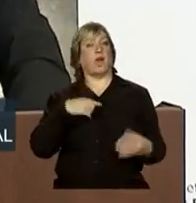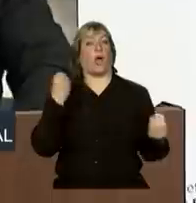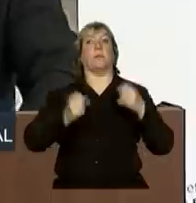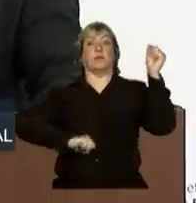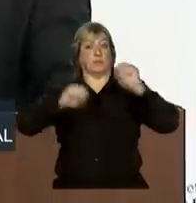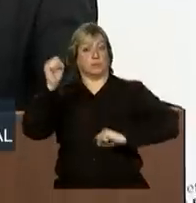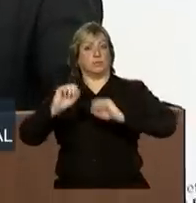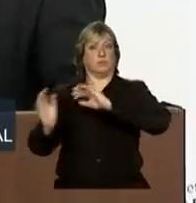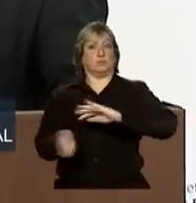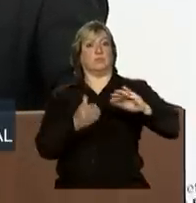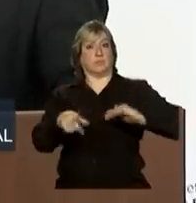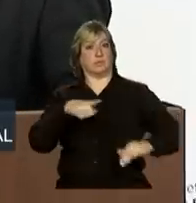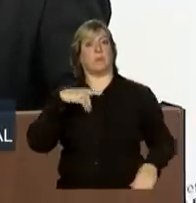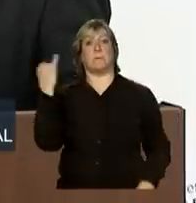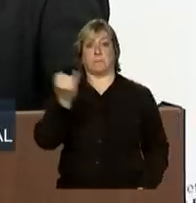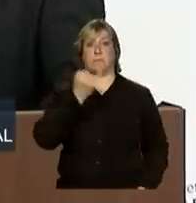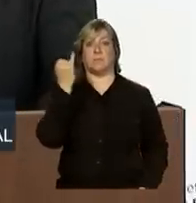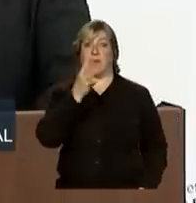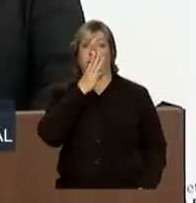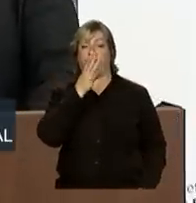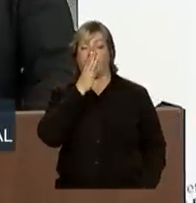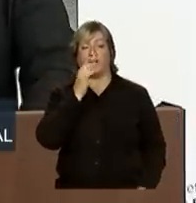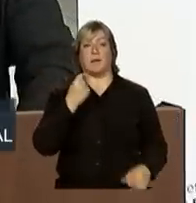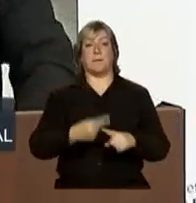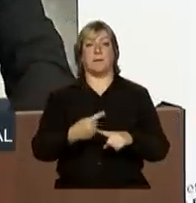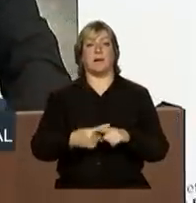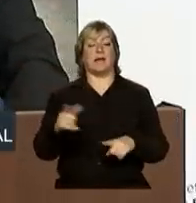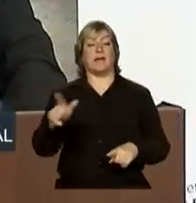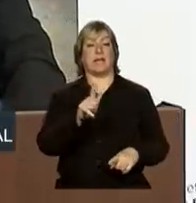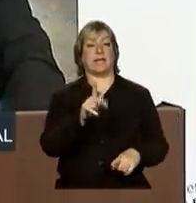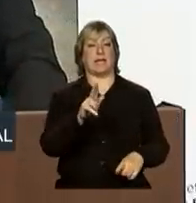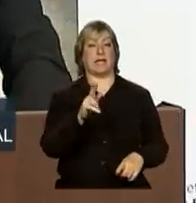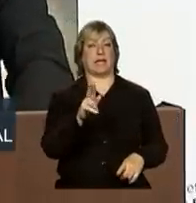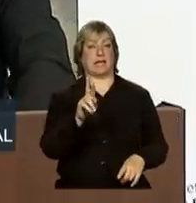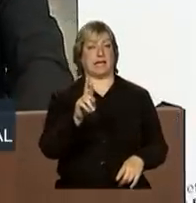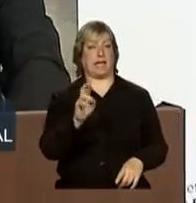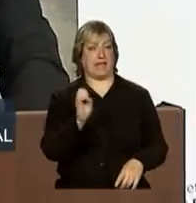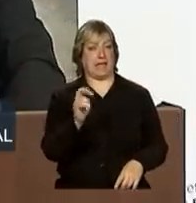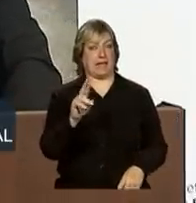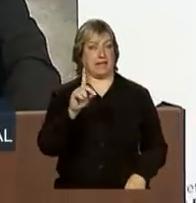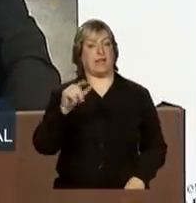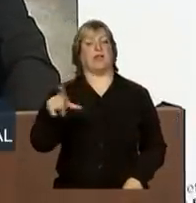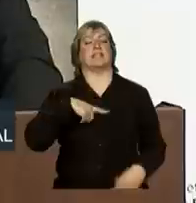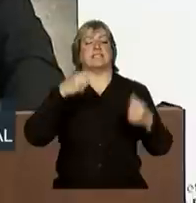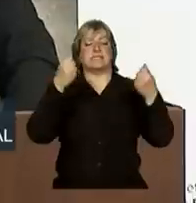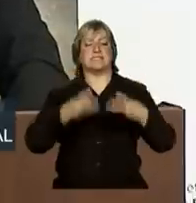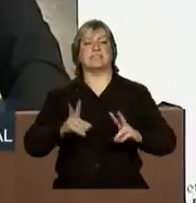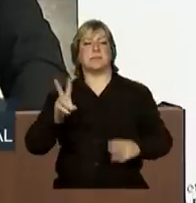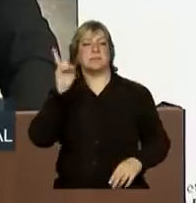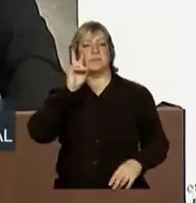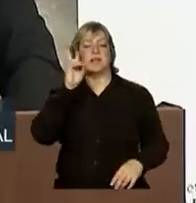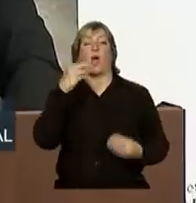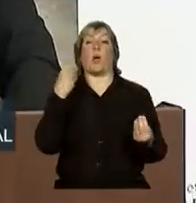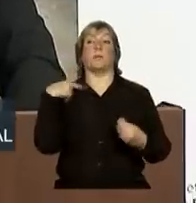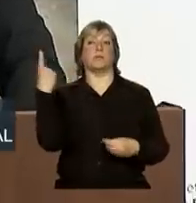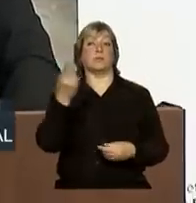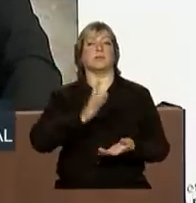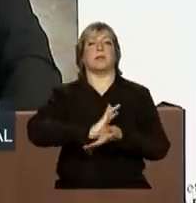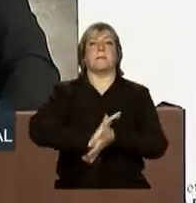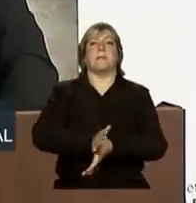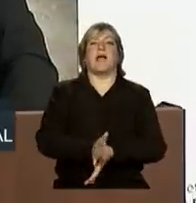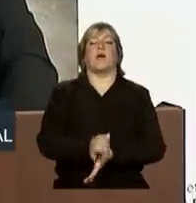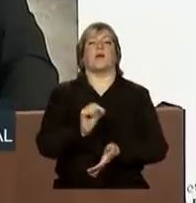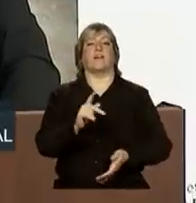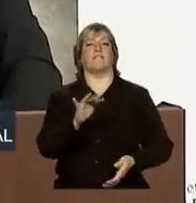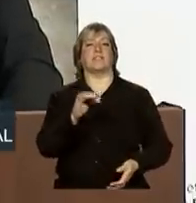industrial tem uma relevância formidável. E o Gerdau usa sempre esse exemplo quando quer falar dos preconceitos fiscais